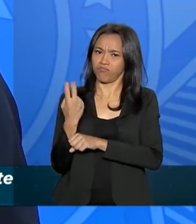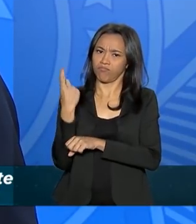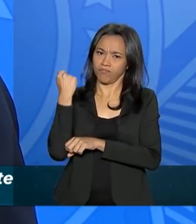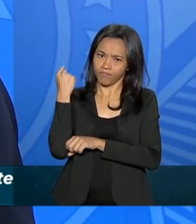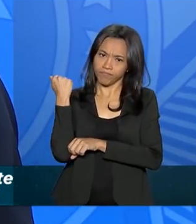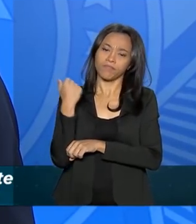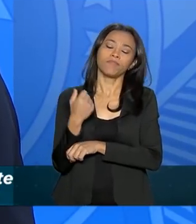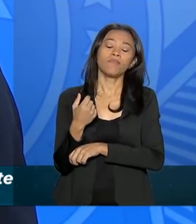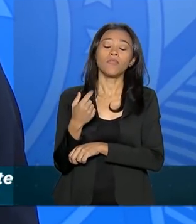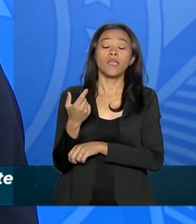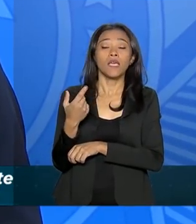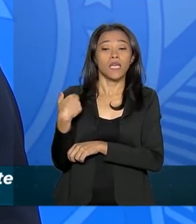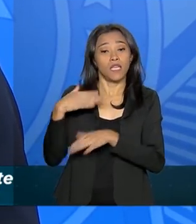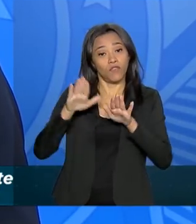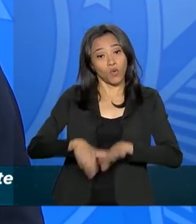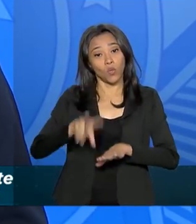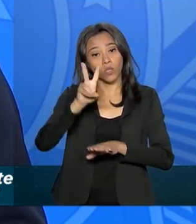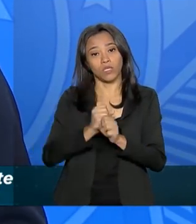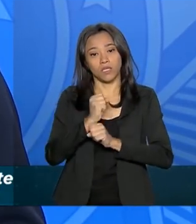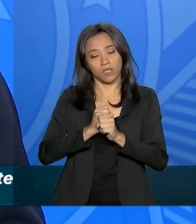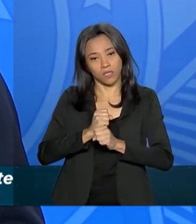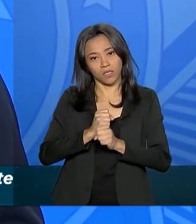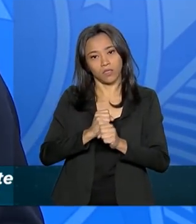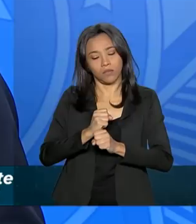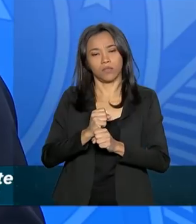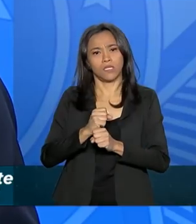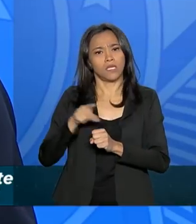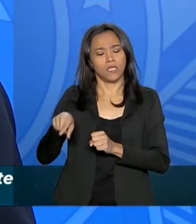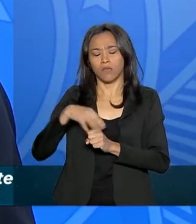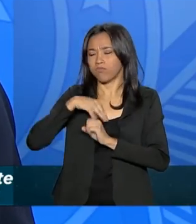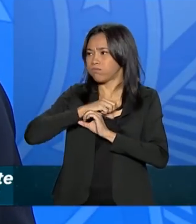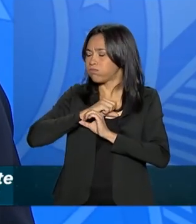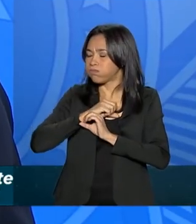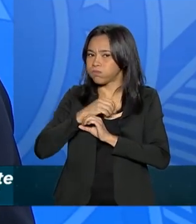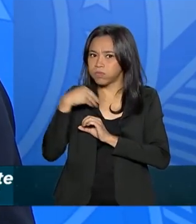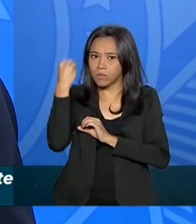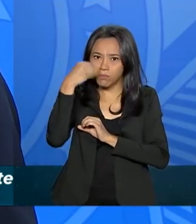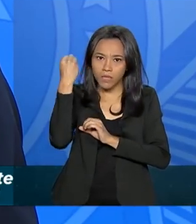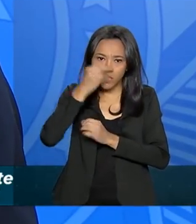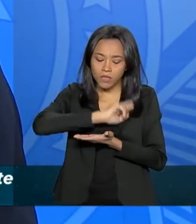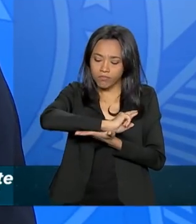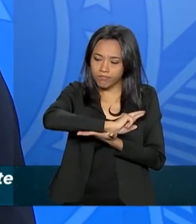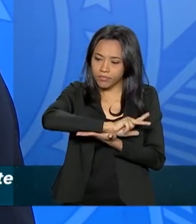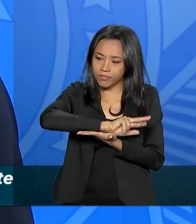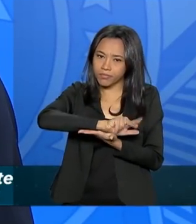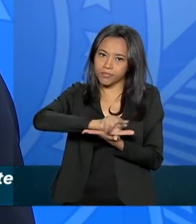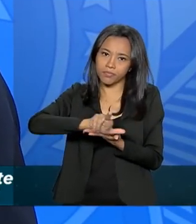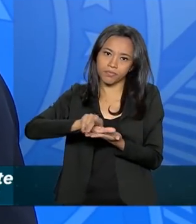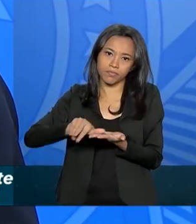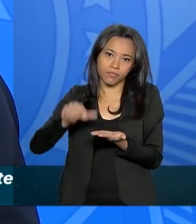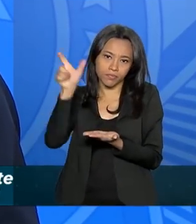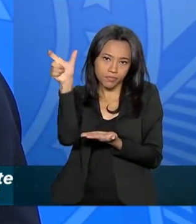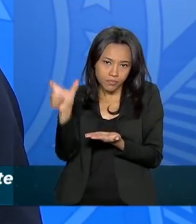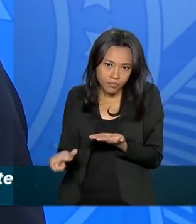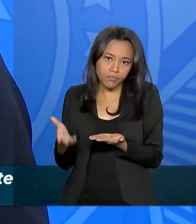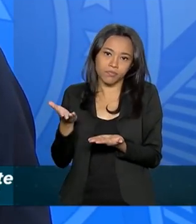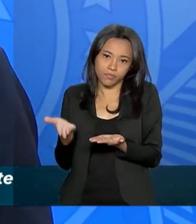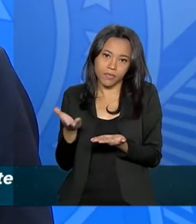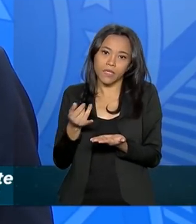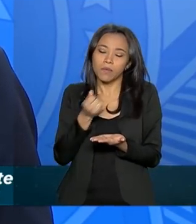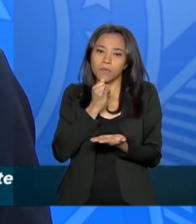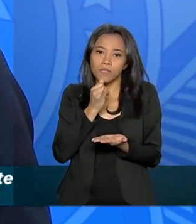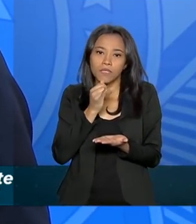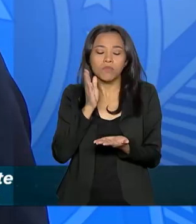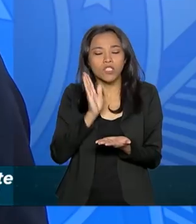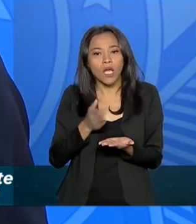ficou dois anos. Tem uma vasta experiência em outras áreas, como, por exemplo, foi adido